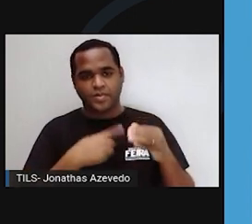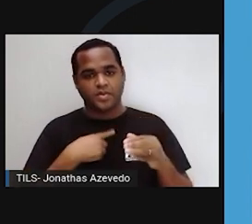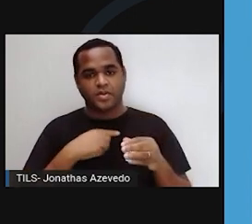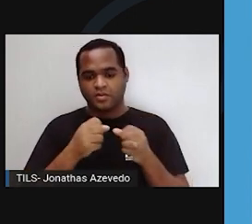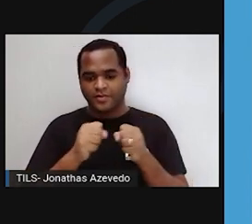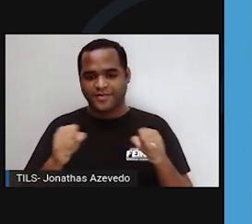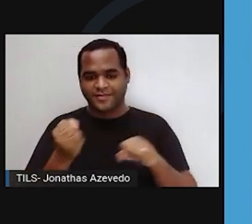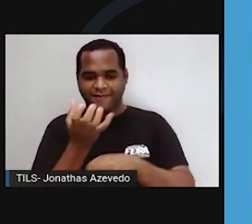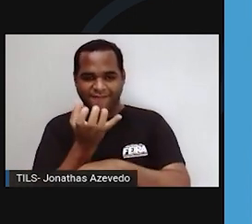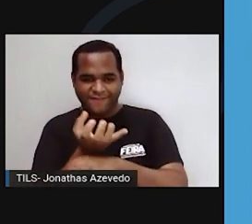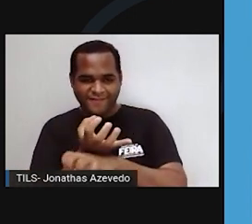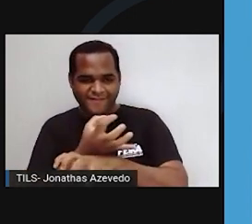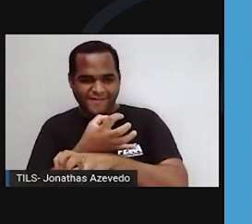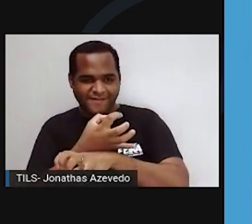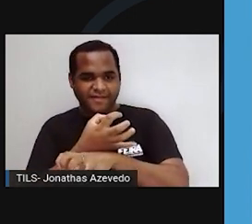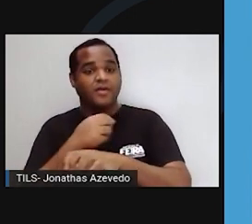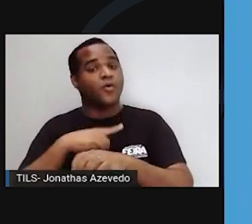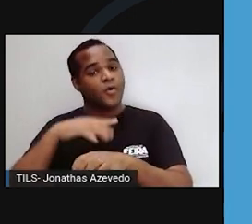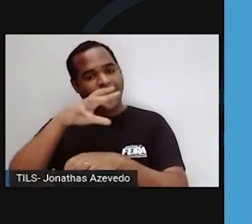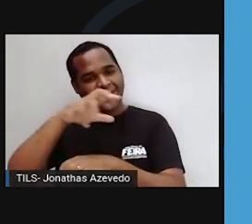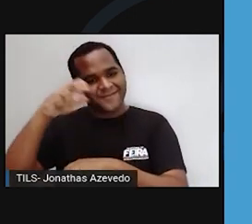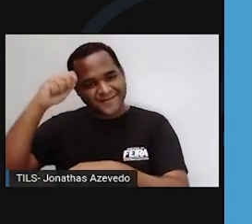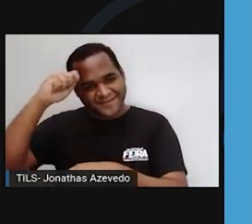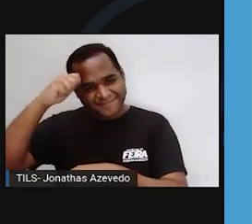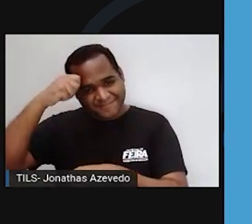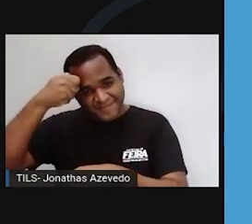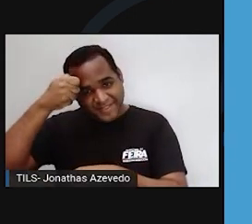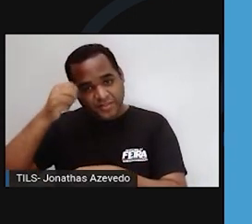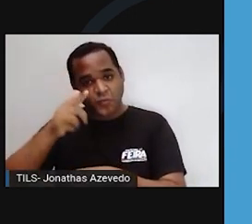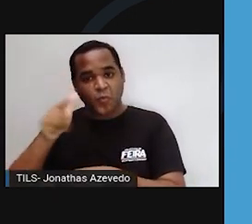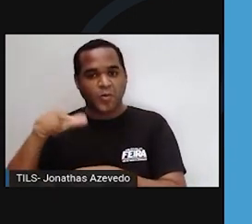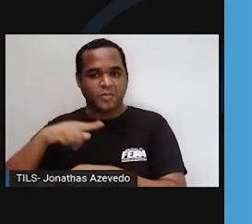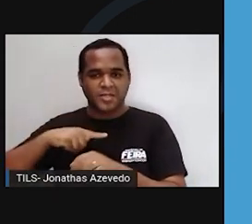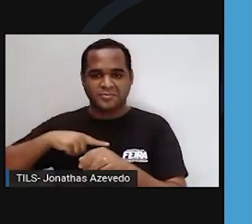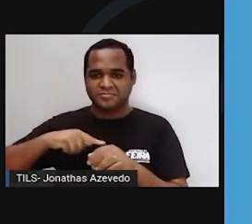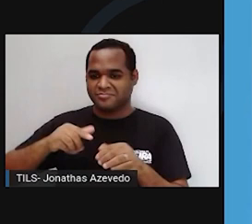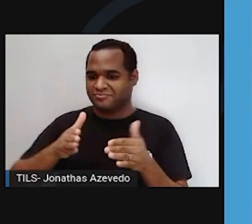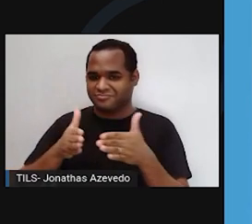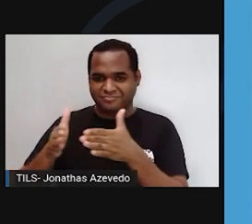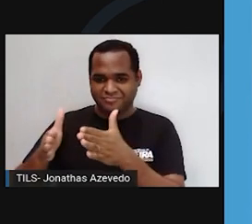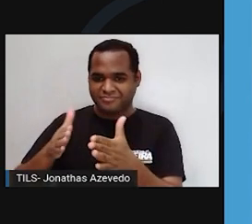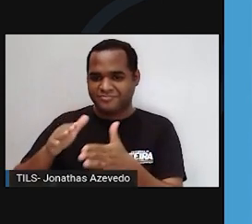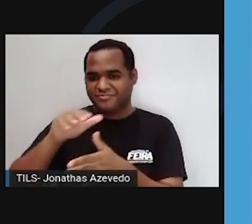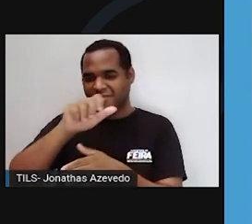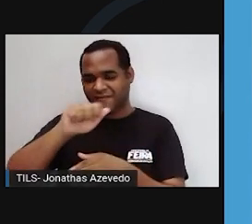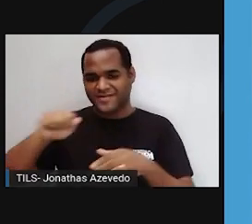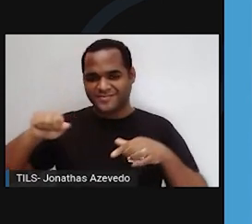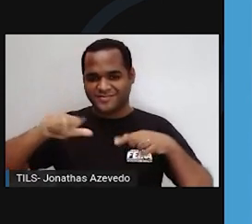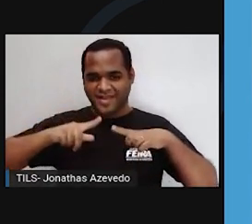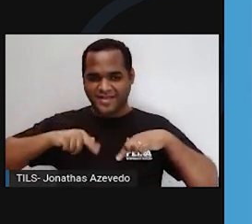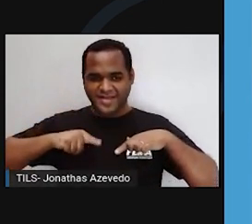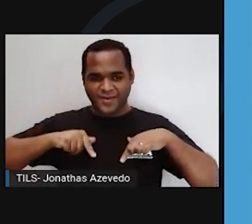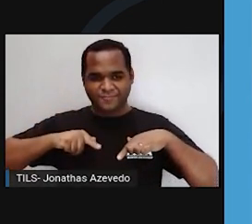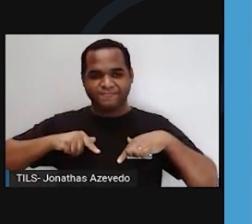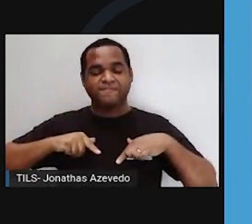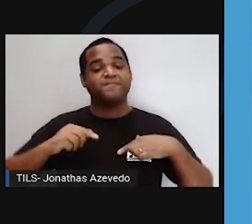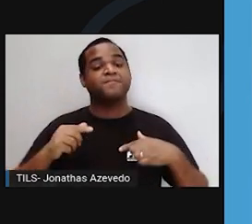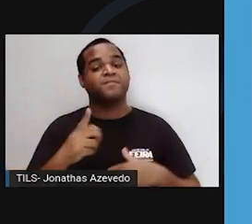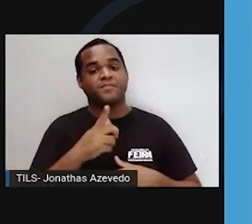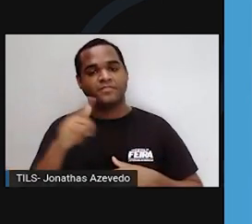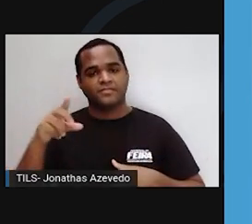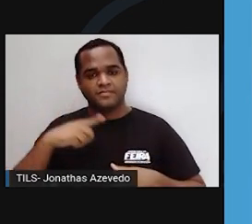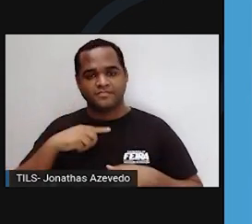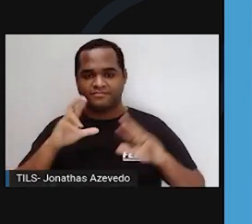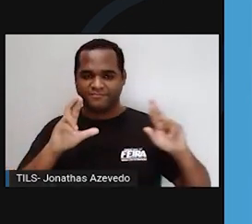o deserto do Saara, na África, ou menores e delimitados, como o Mar Morto. Mas como diferenciamos a extensão de um